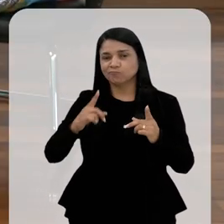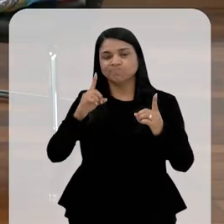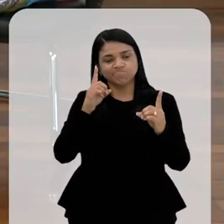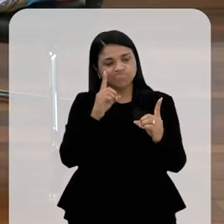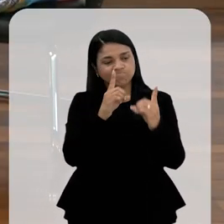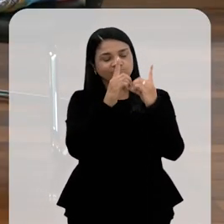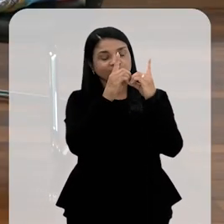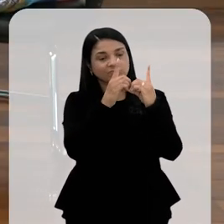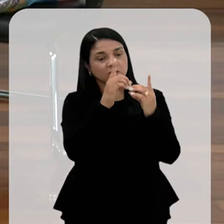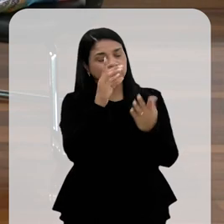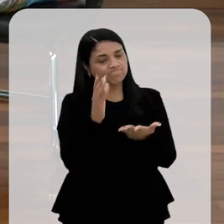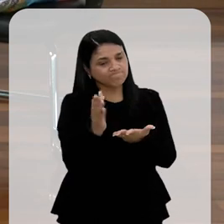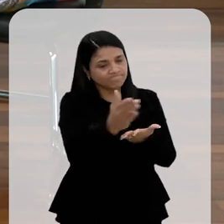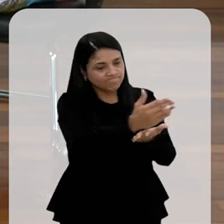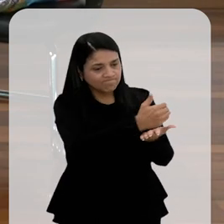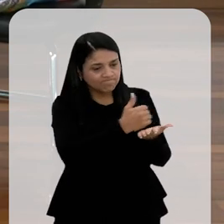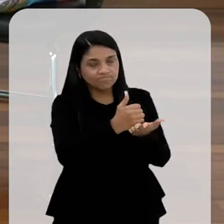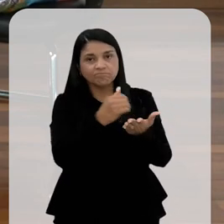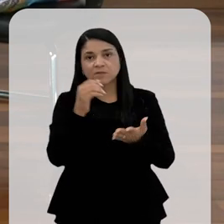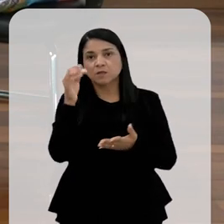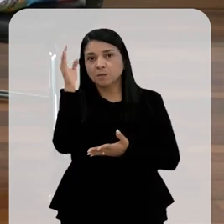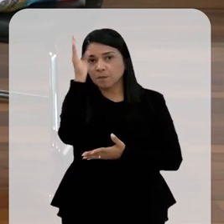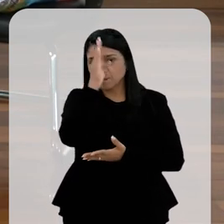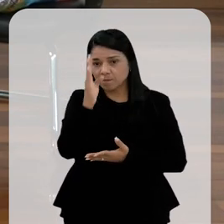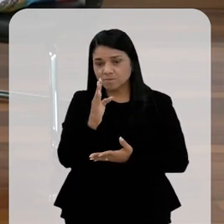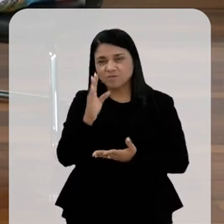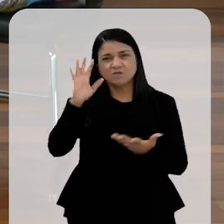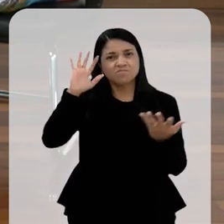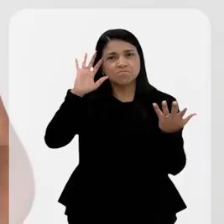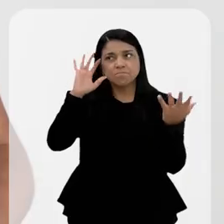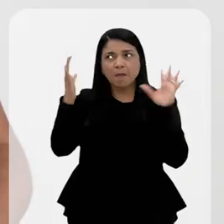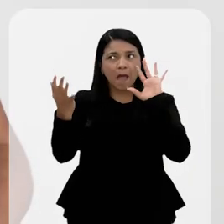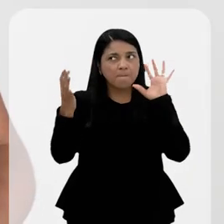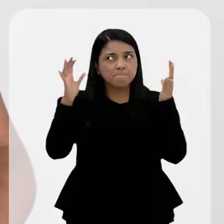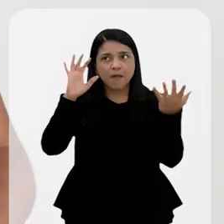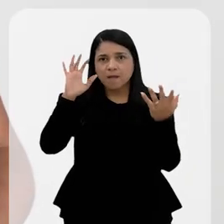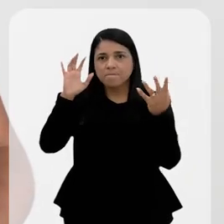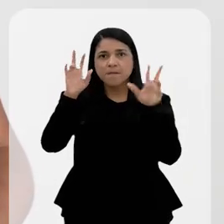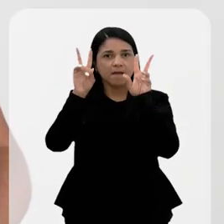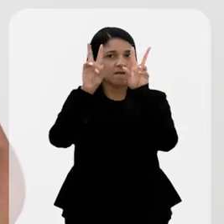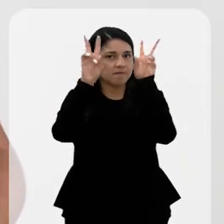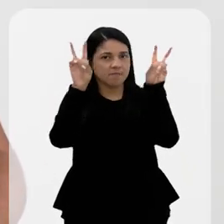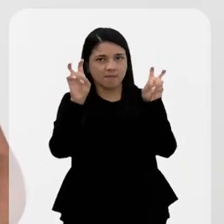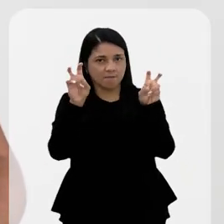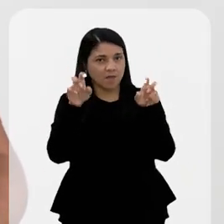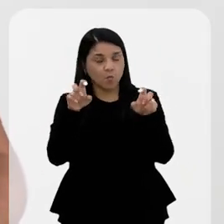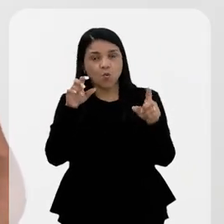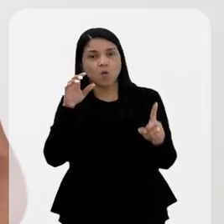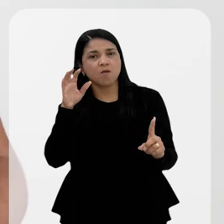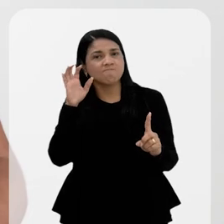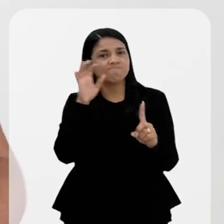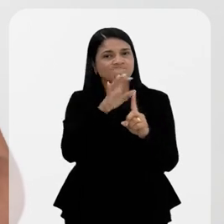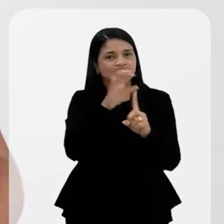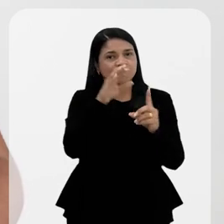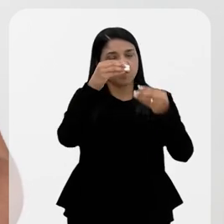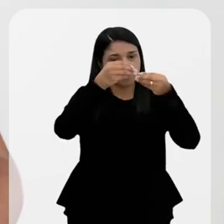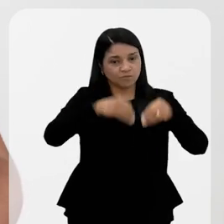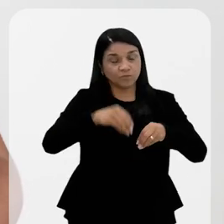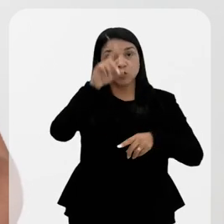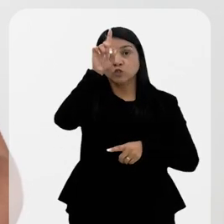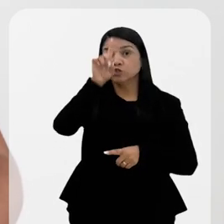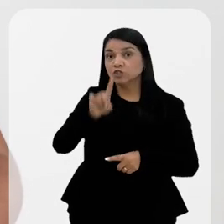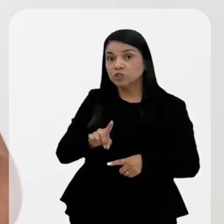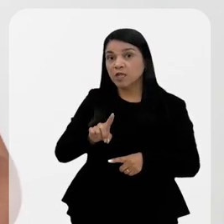diagnóstico nacional sobre a questão climática no Brasil e como isso afeta a realização dos direitos da nossa